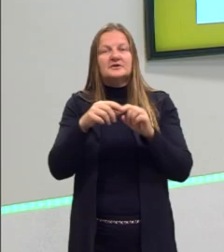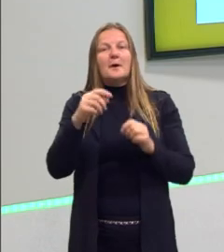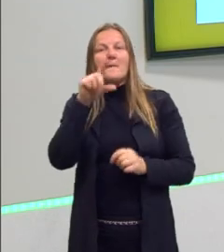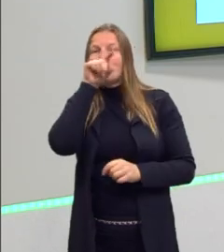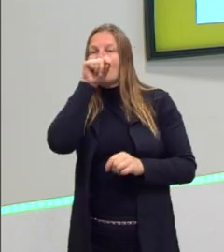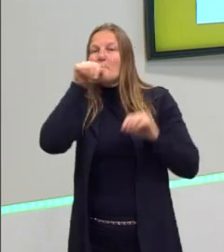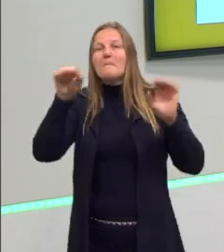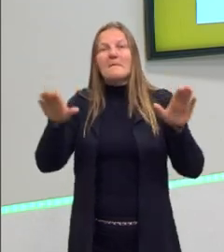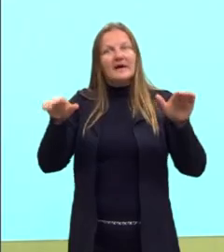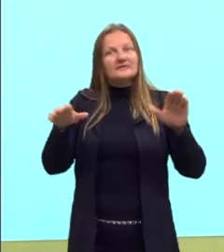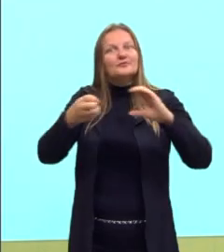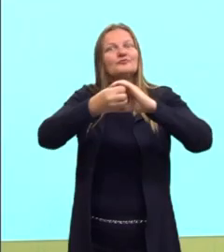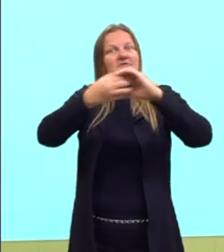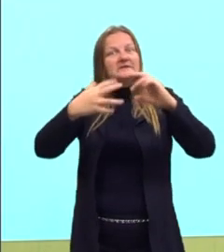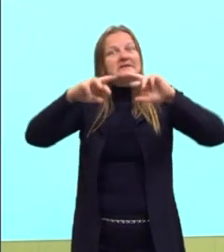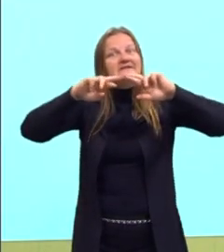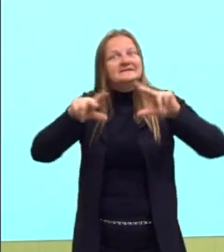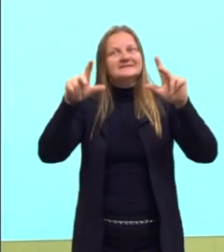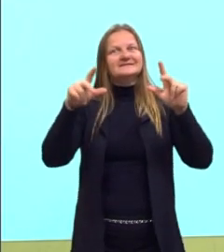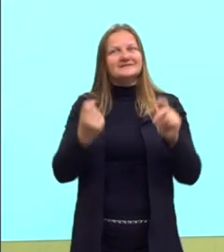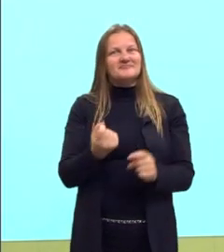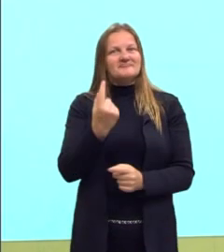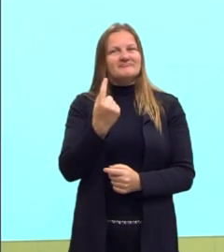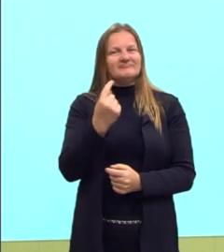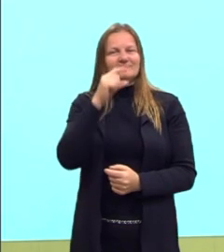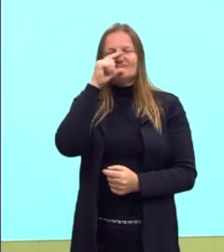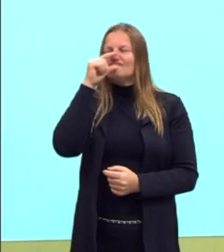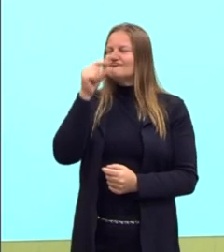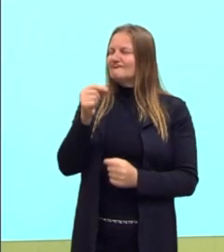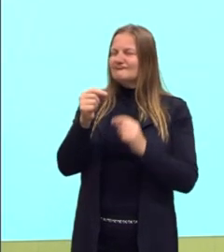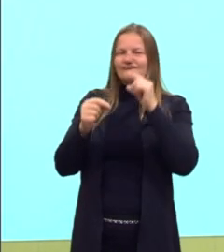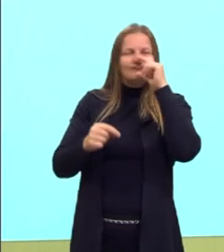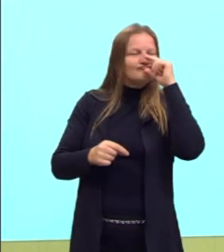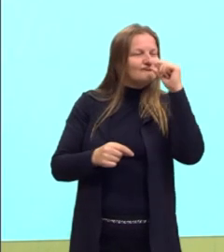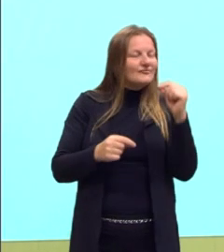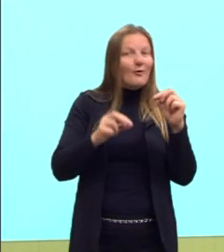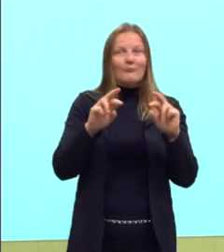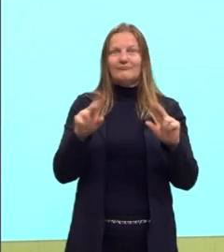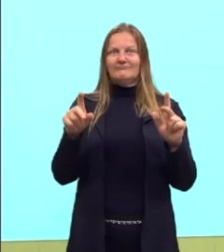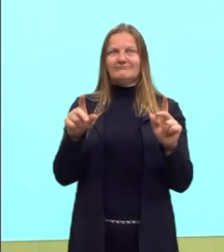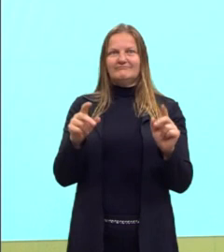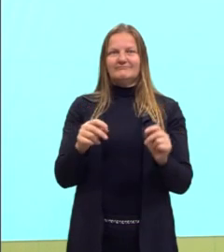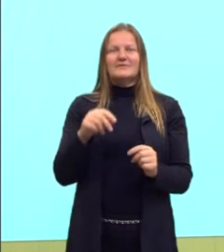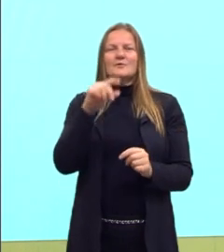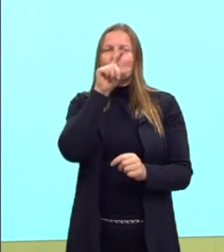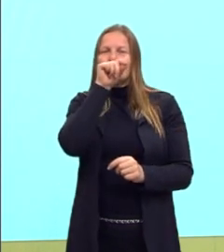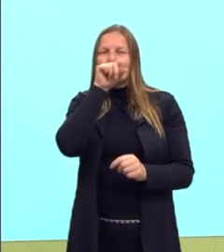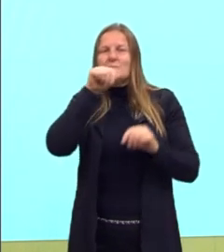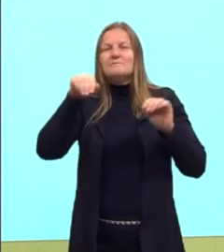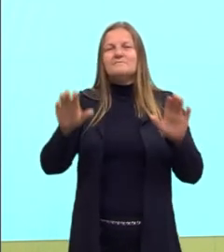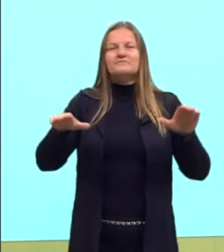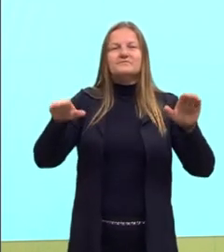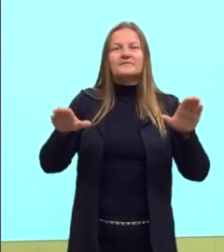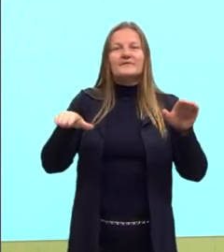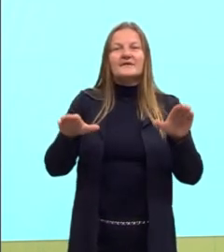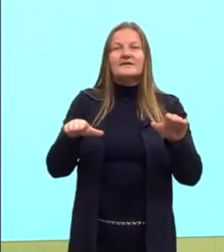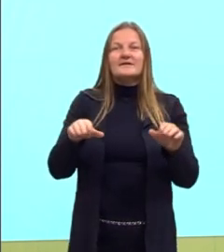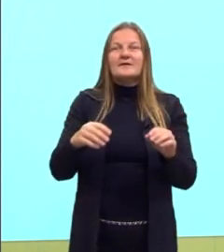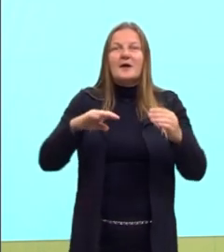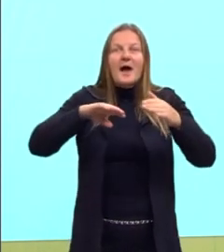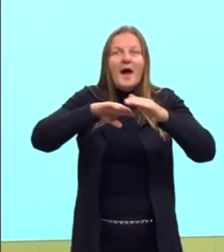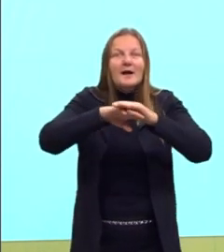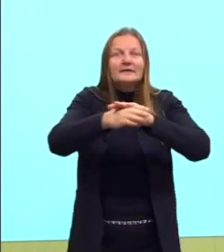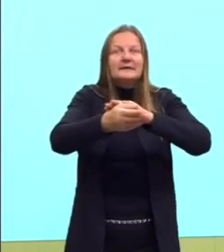determinado tipo de bico. Lá, os pássaros, eles tinham determinado tipo de bico